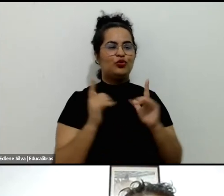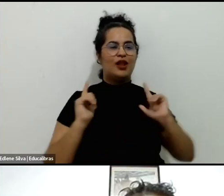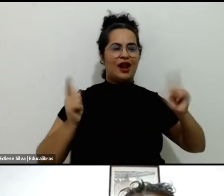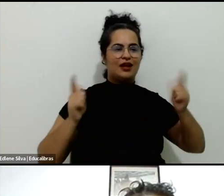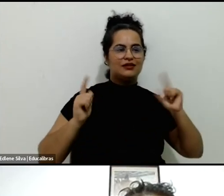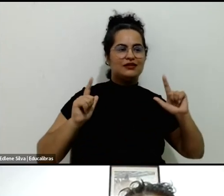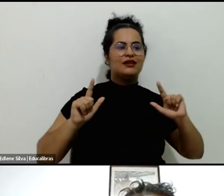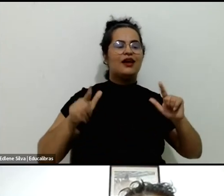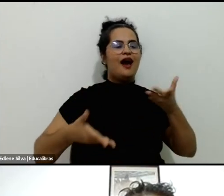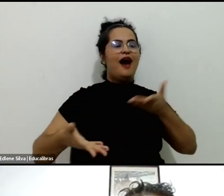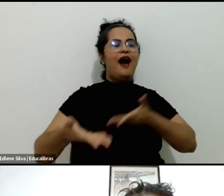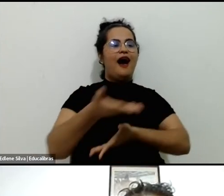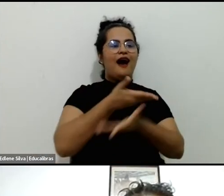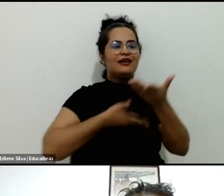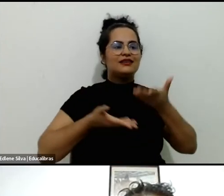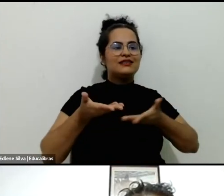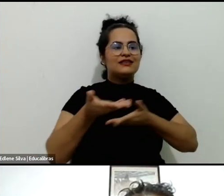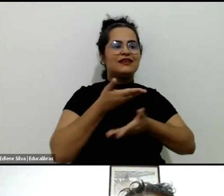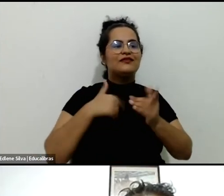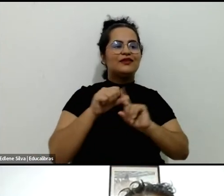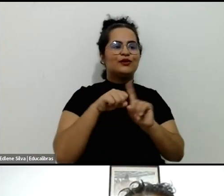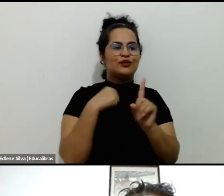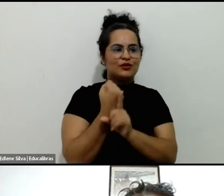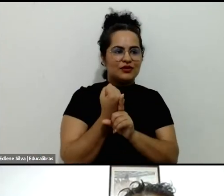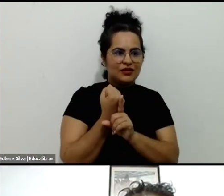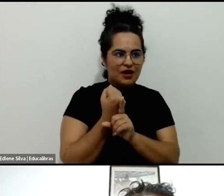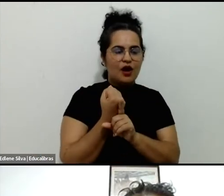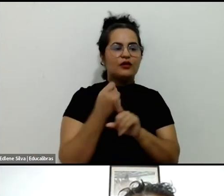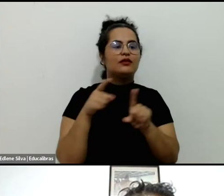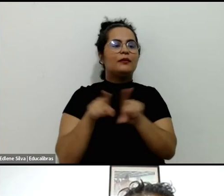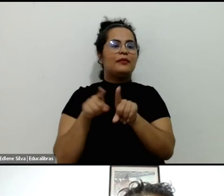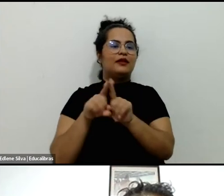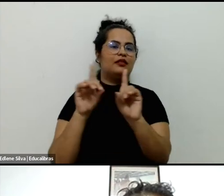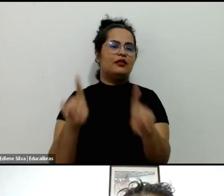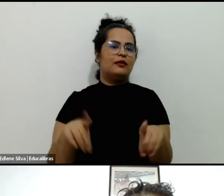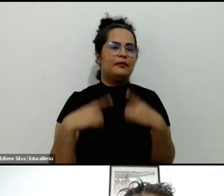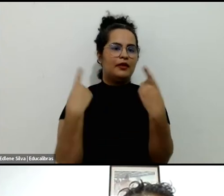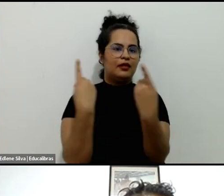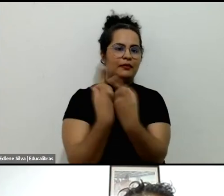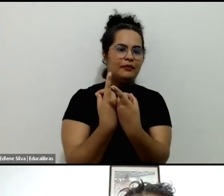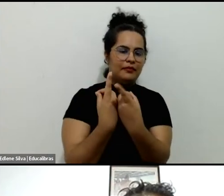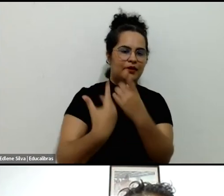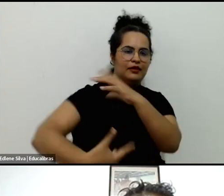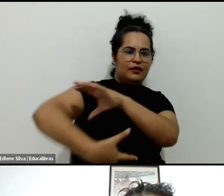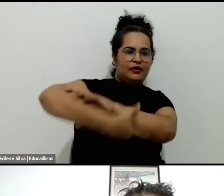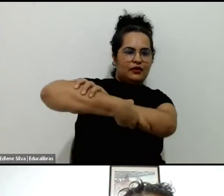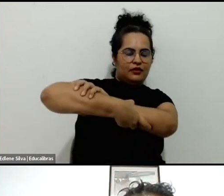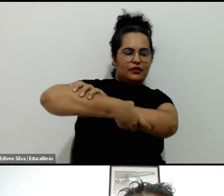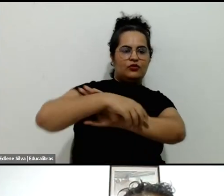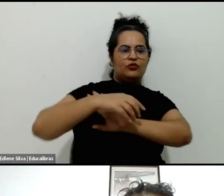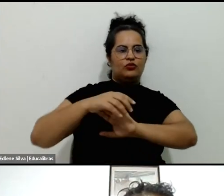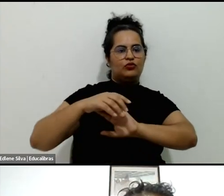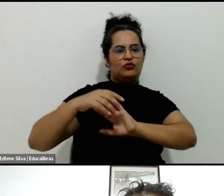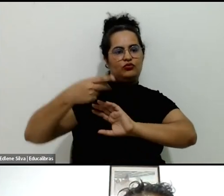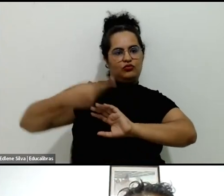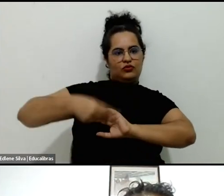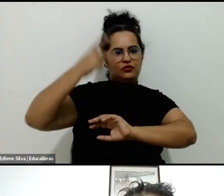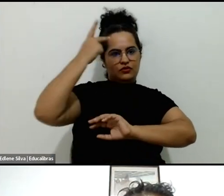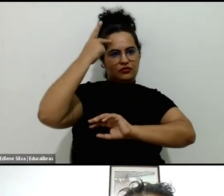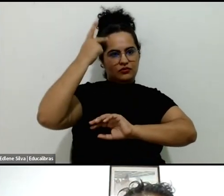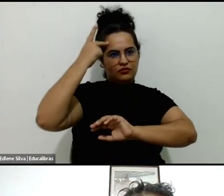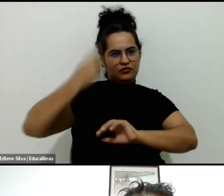Social do Comércio, através do Departamento Nacional e do Departamento Regional de São Paulo, aqui